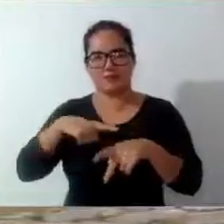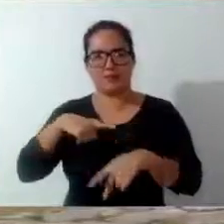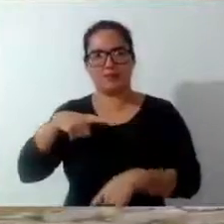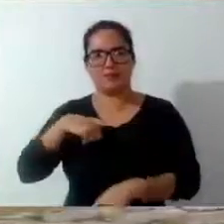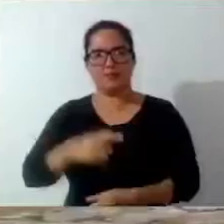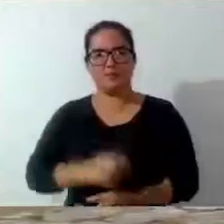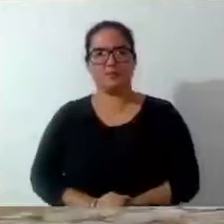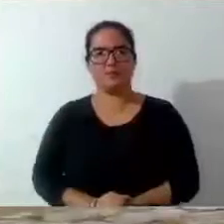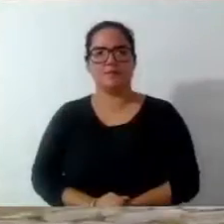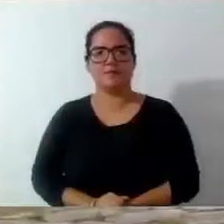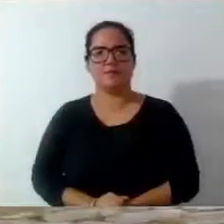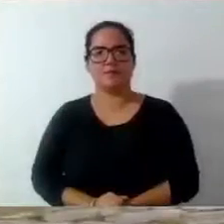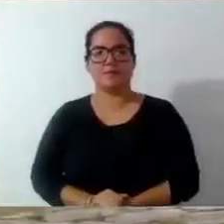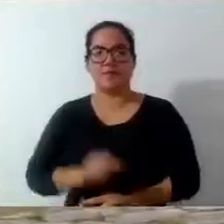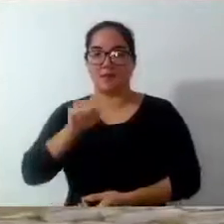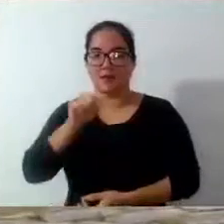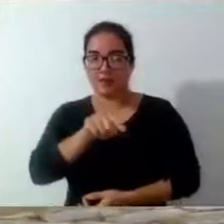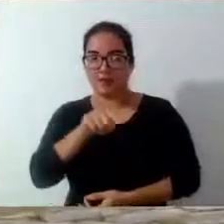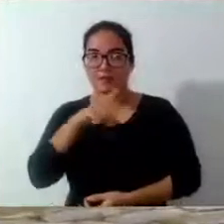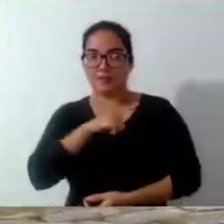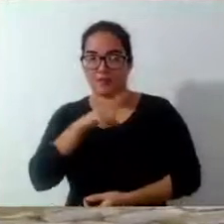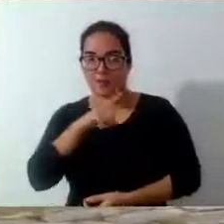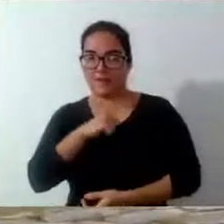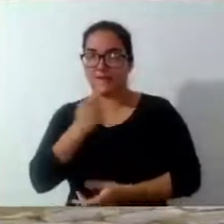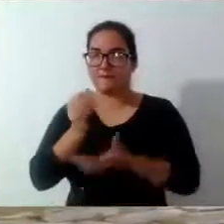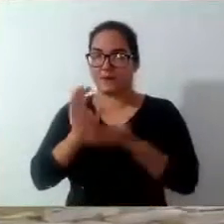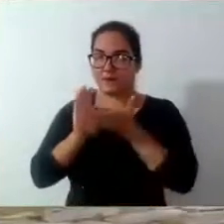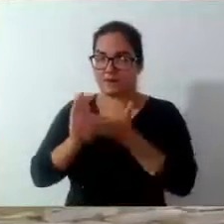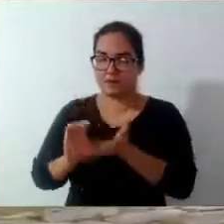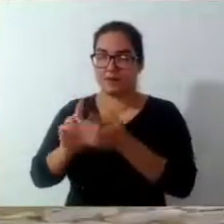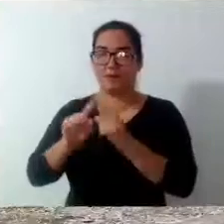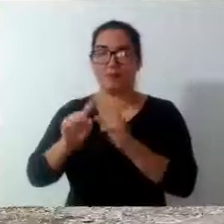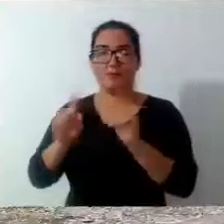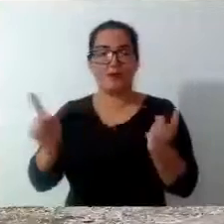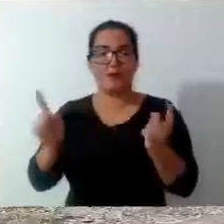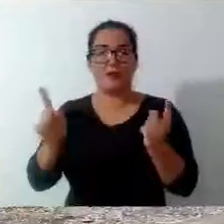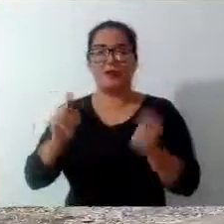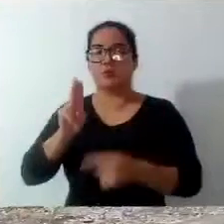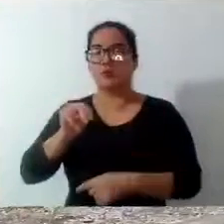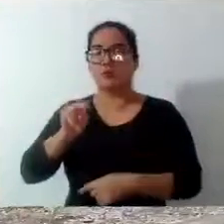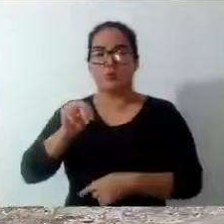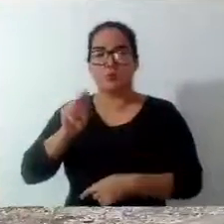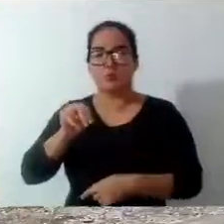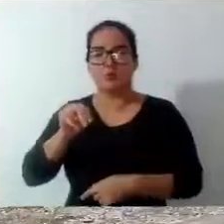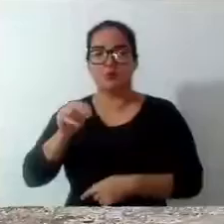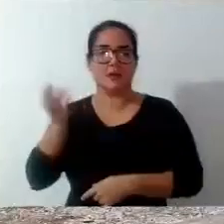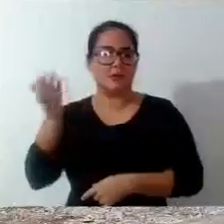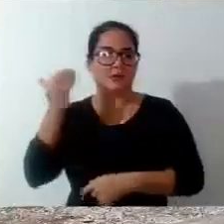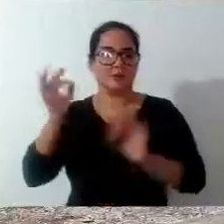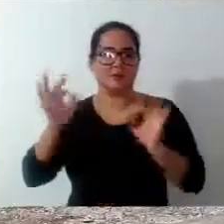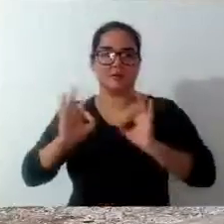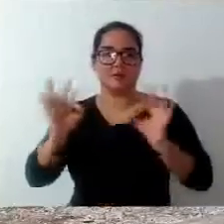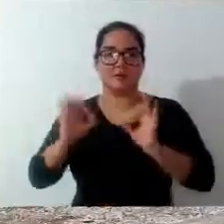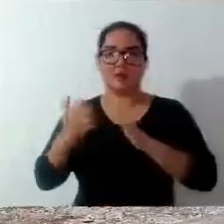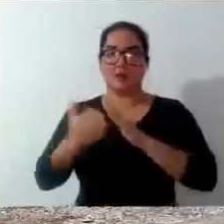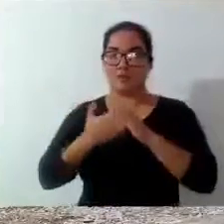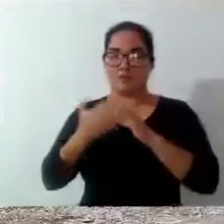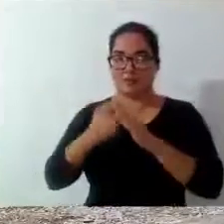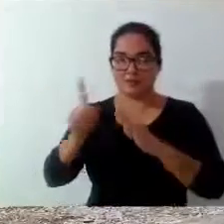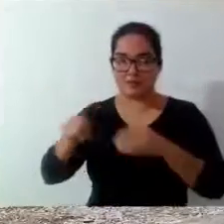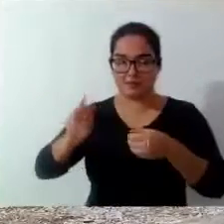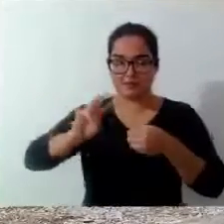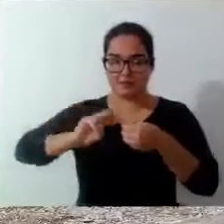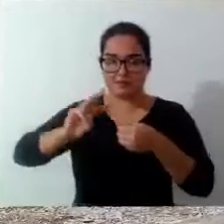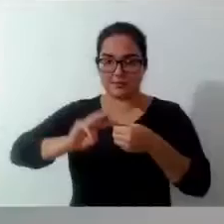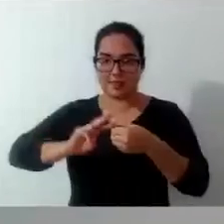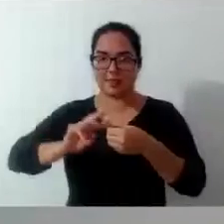E isso, que a gente tem uma verma, nunca teve antes uma empresa terceirizada de